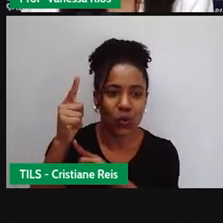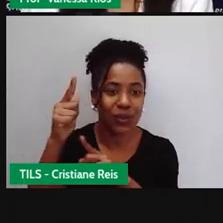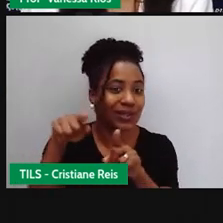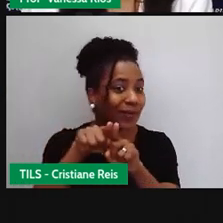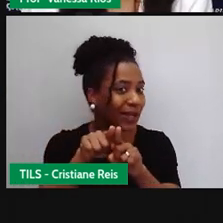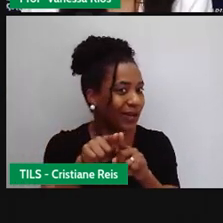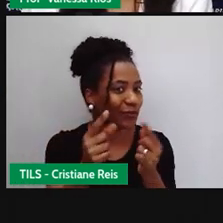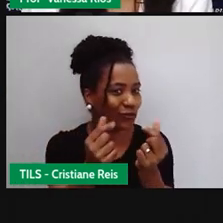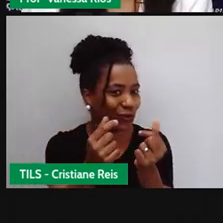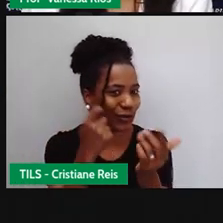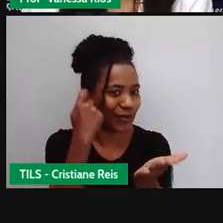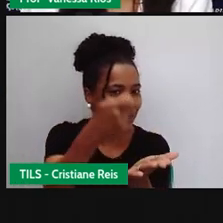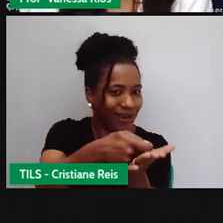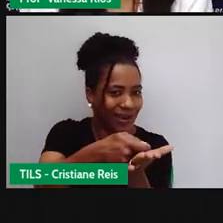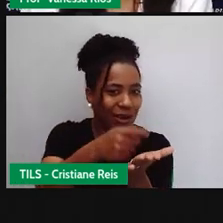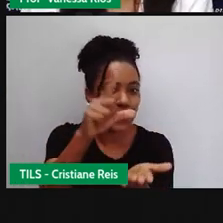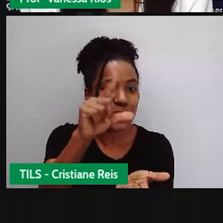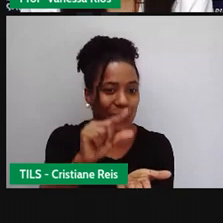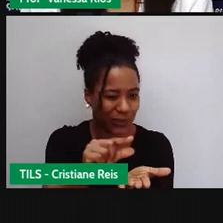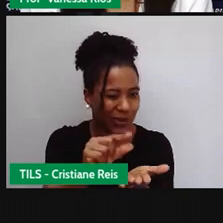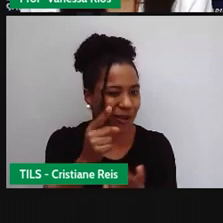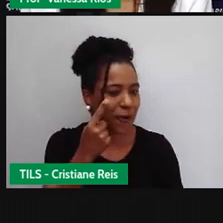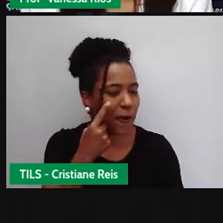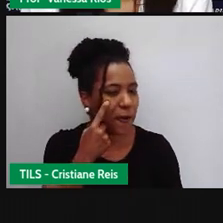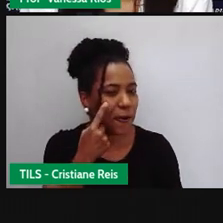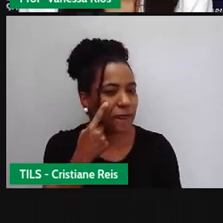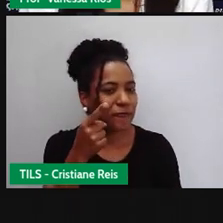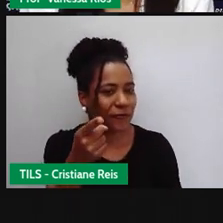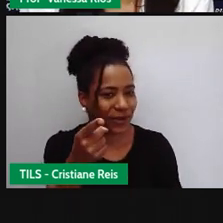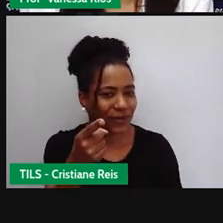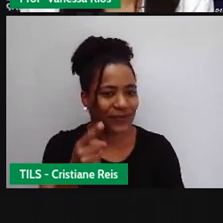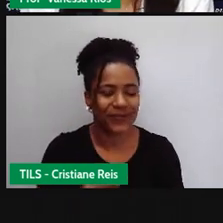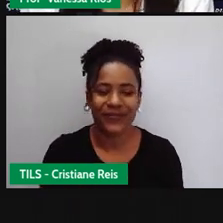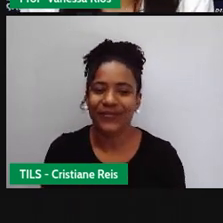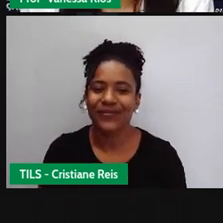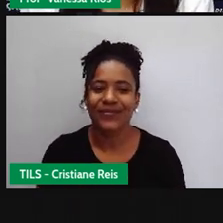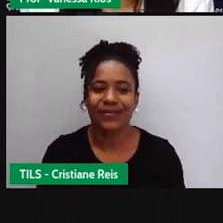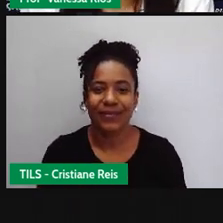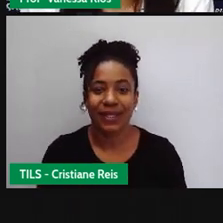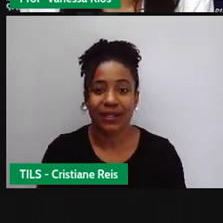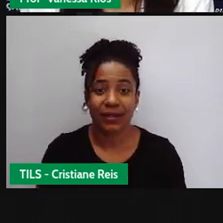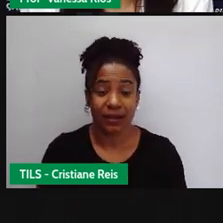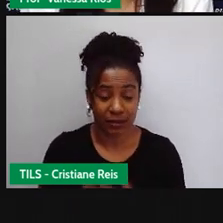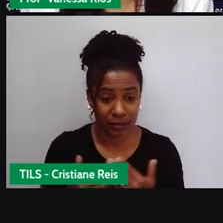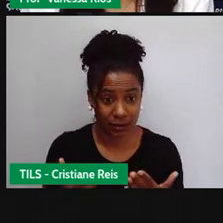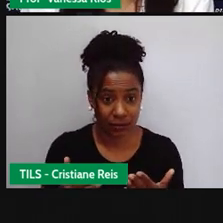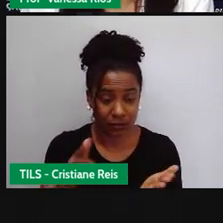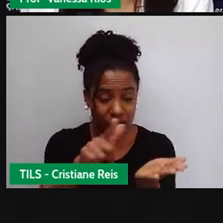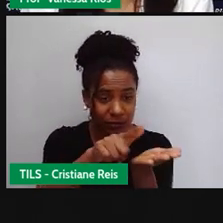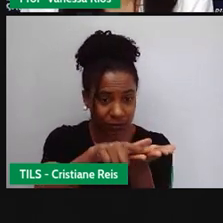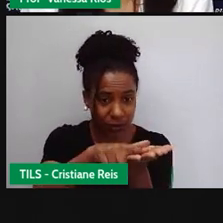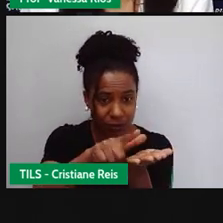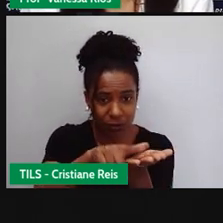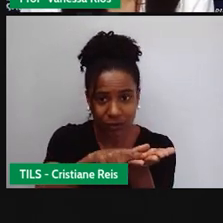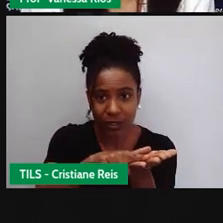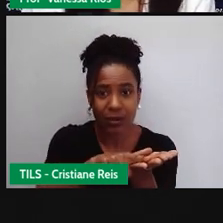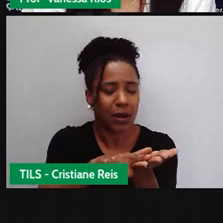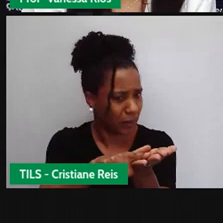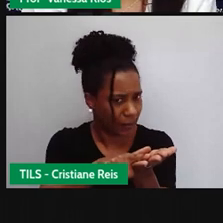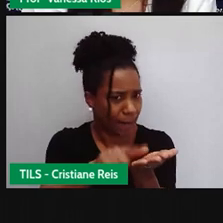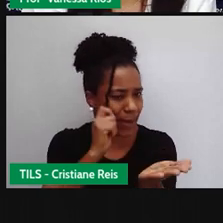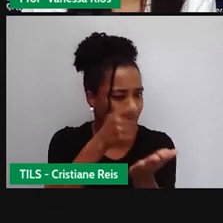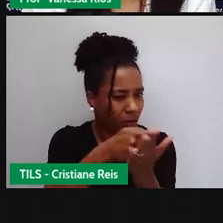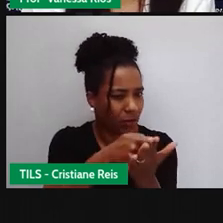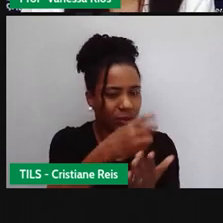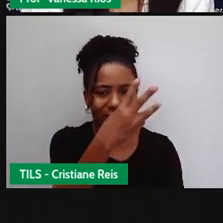de pagar a conta. Olha só esse desafio. Sabendo que em uma conta se pagou R$ 310